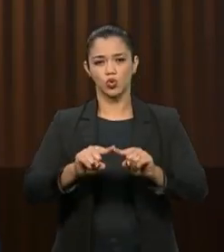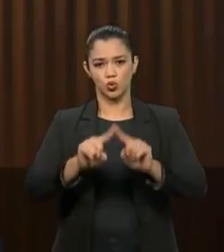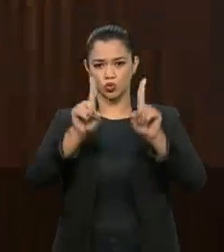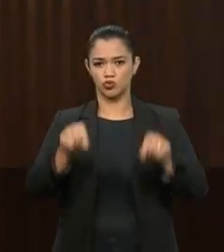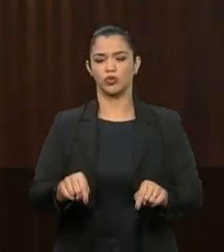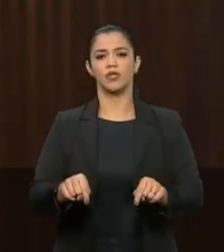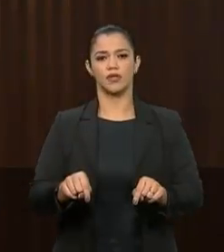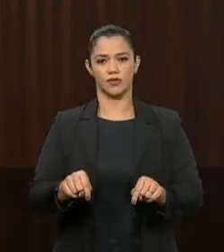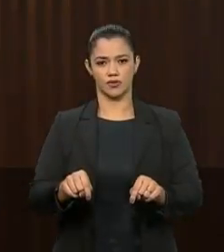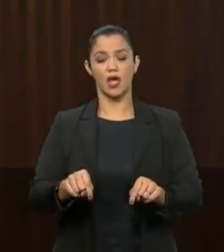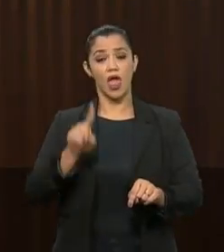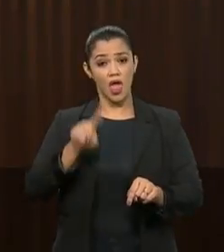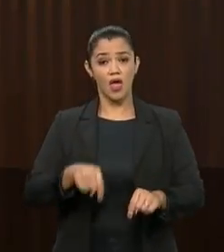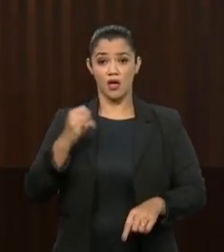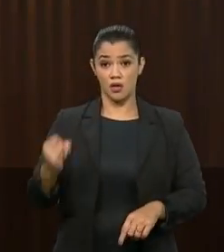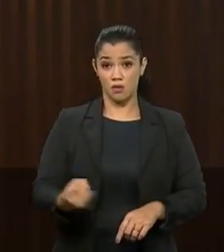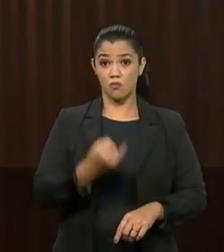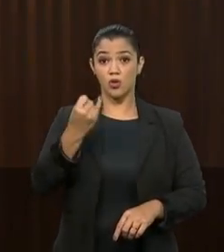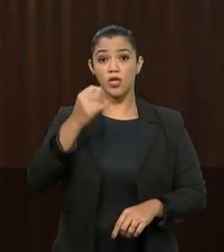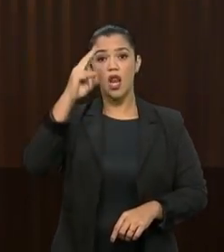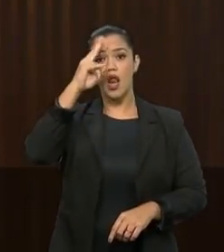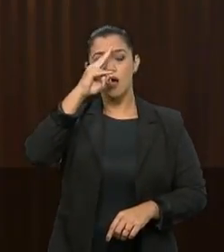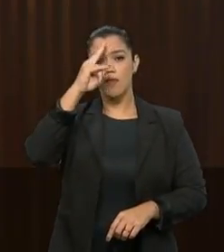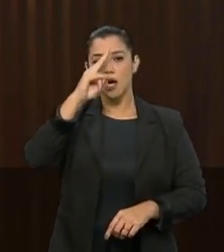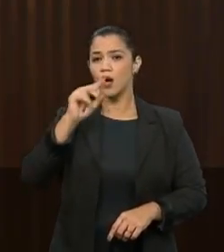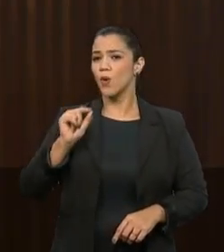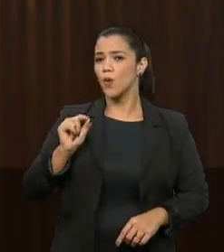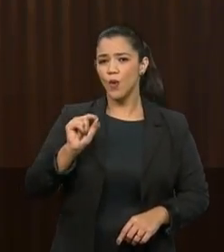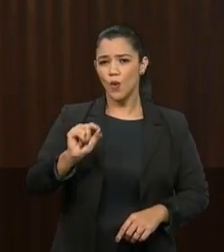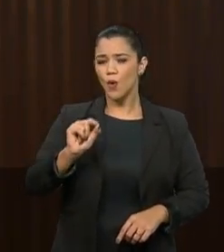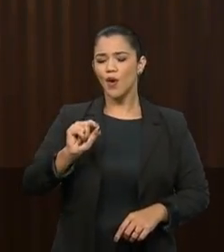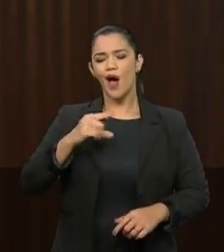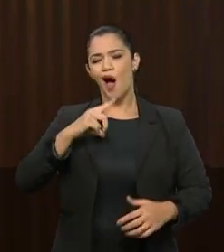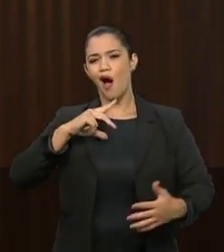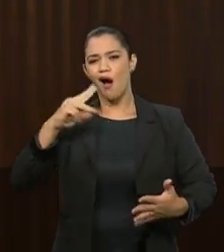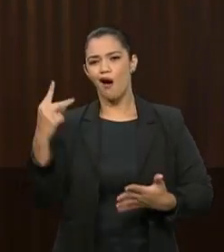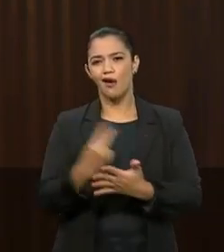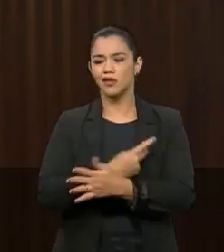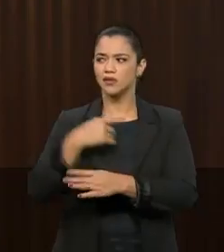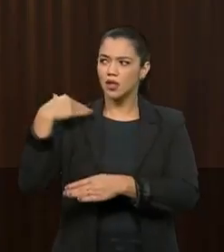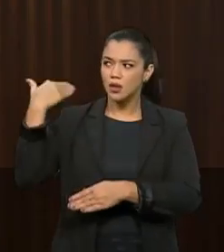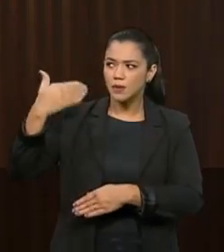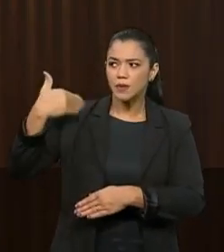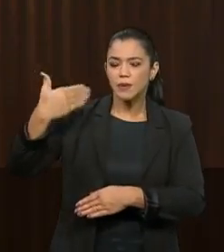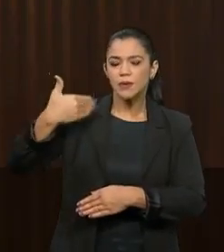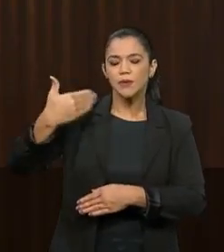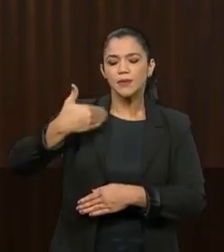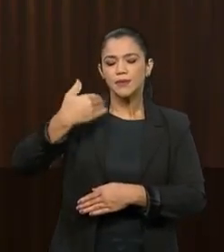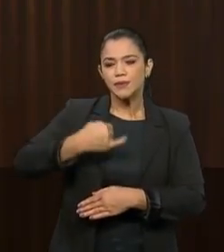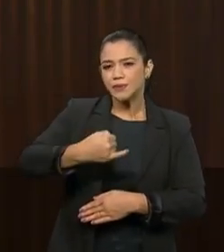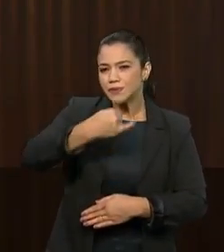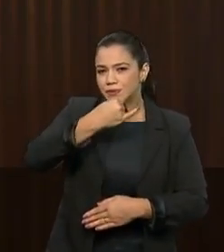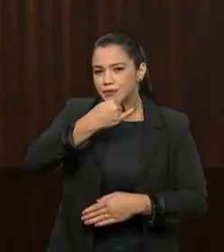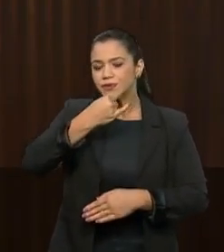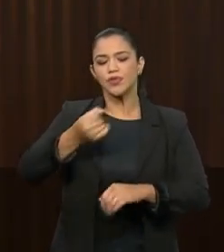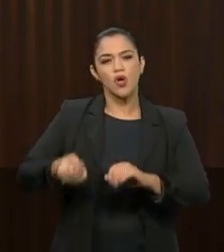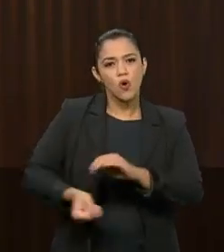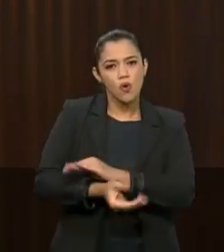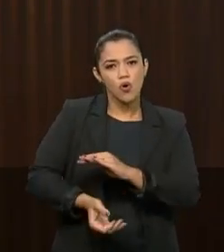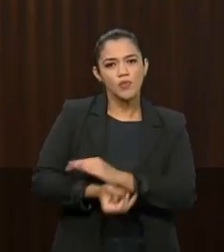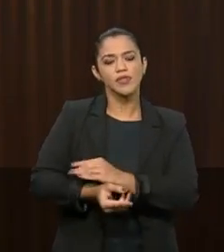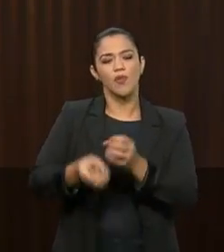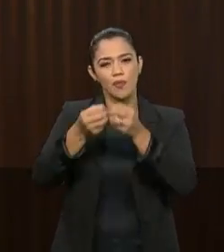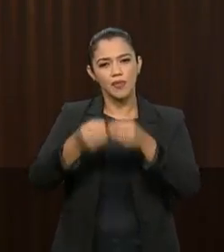funcionários. É importante lembrar também o triste histórico de corrupção que prejudicou a empresa. Em